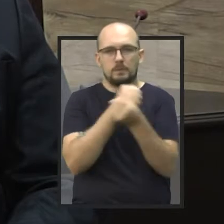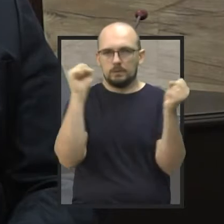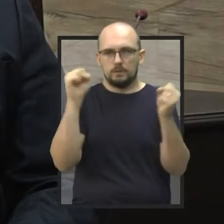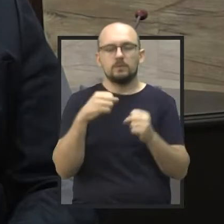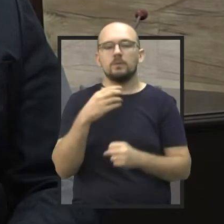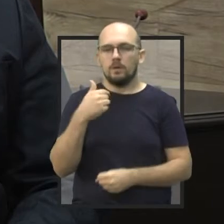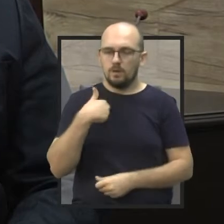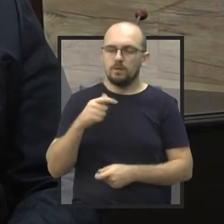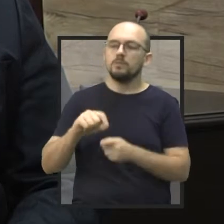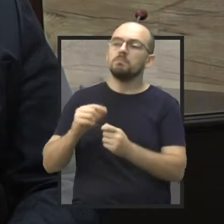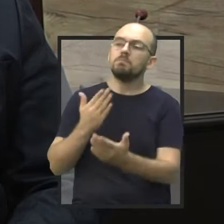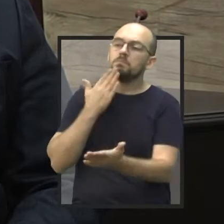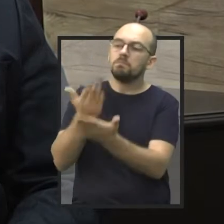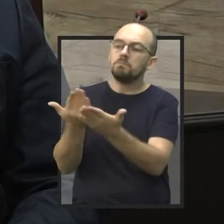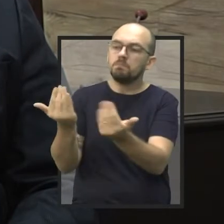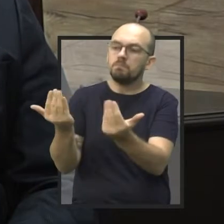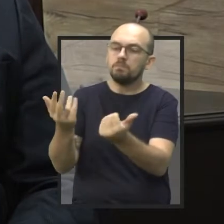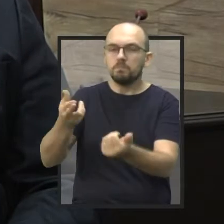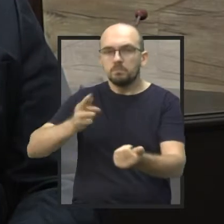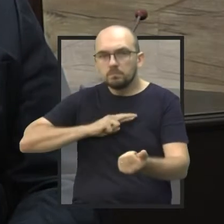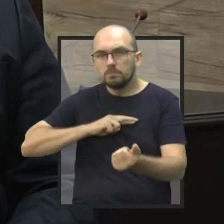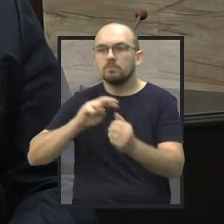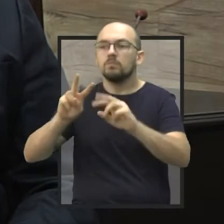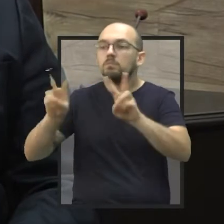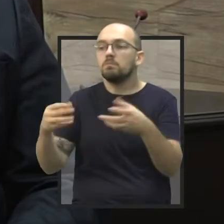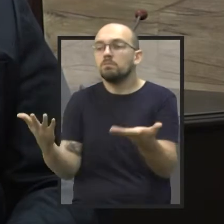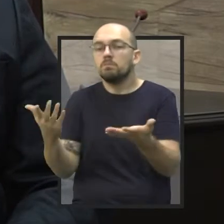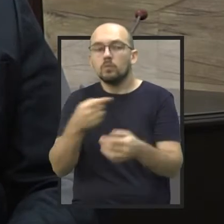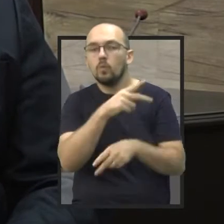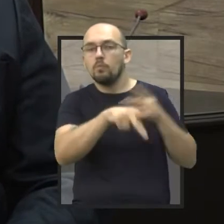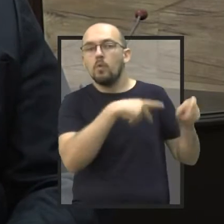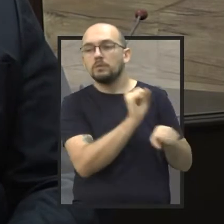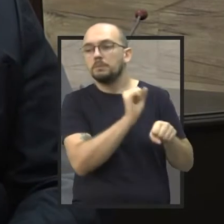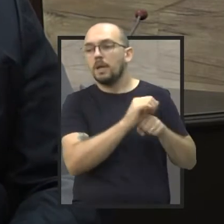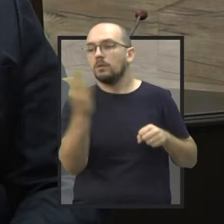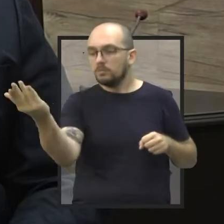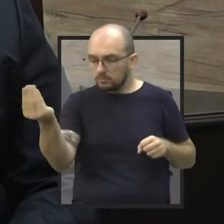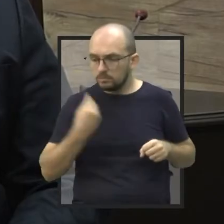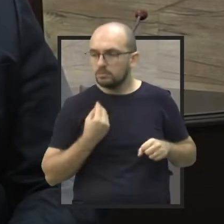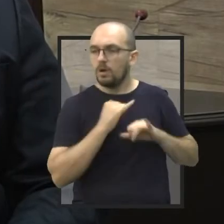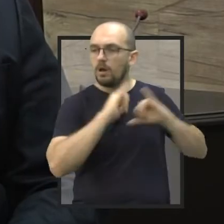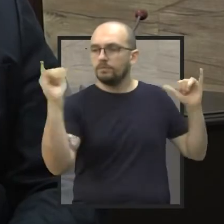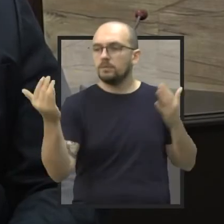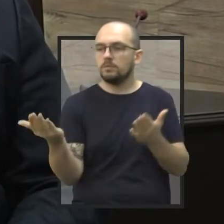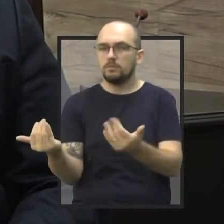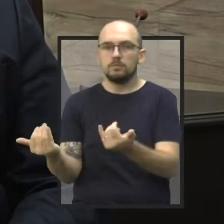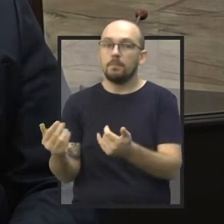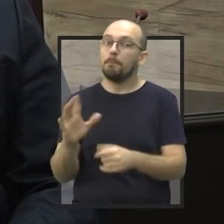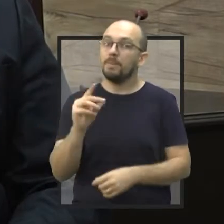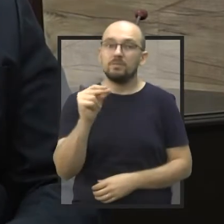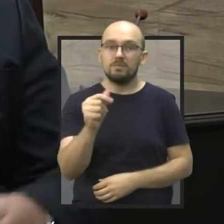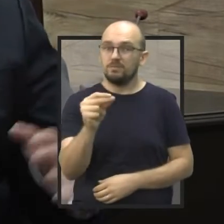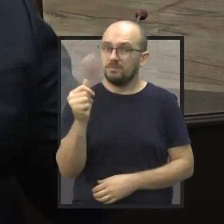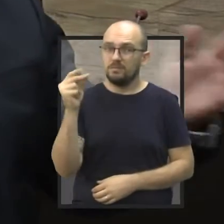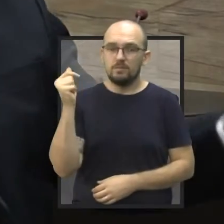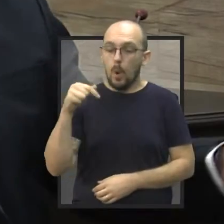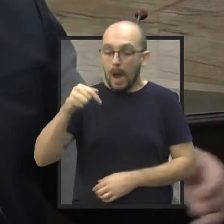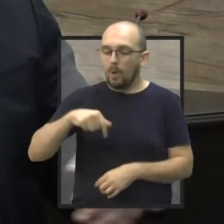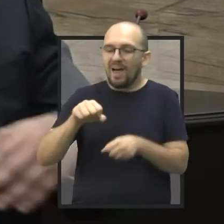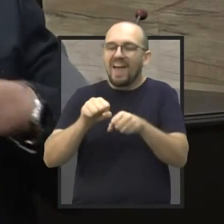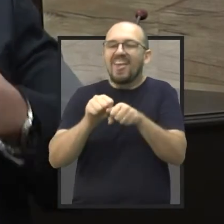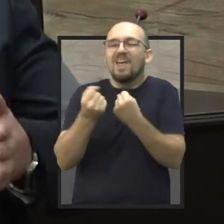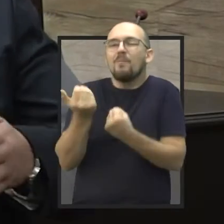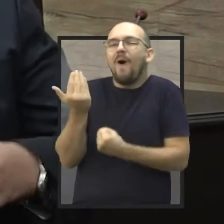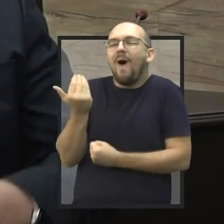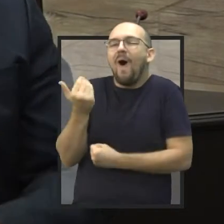eu fiz esse requerimento para buscar a resposta que o povo queria. Já não é de agora. Isso a gente deixa bem claro. O banheiro não quebrou